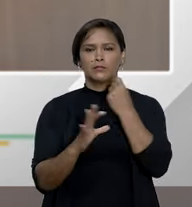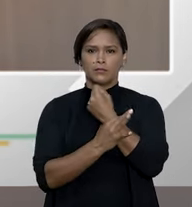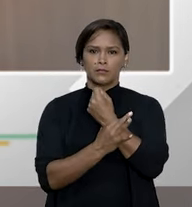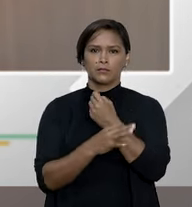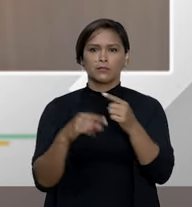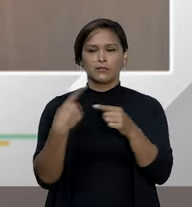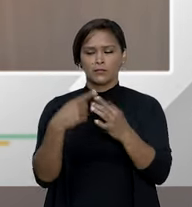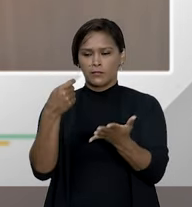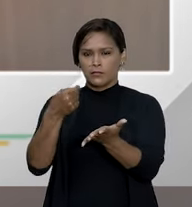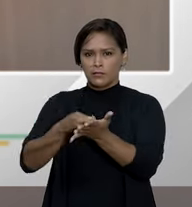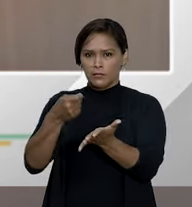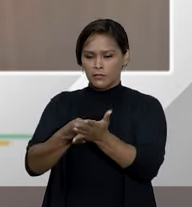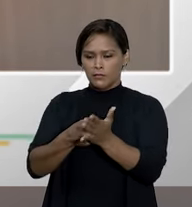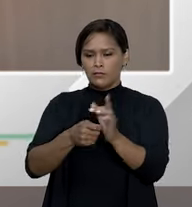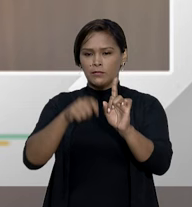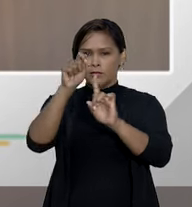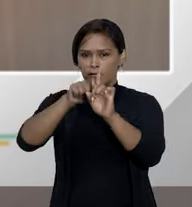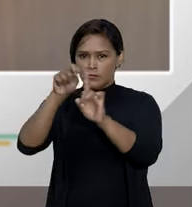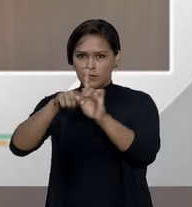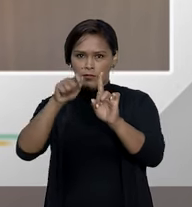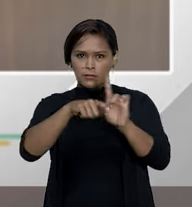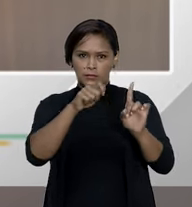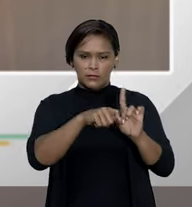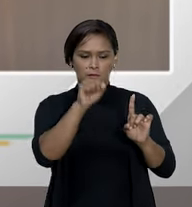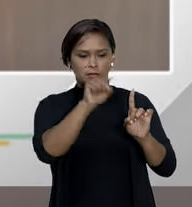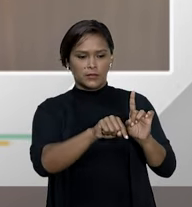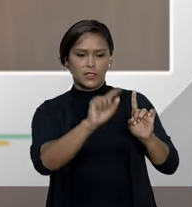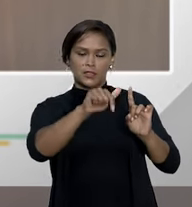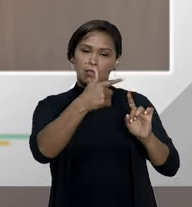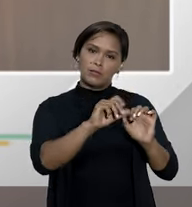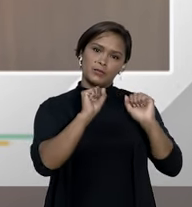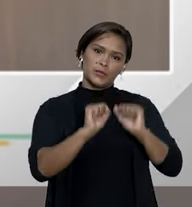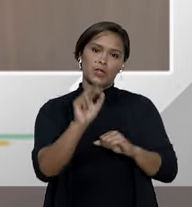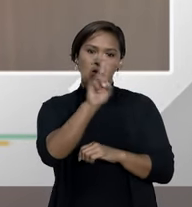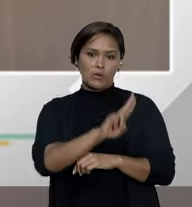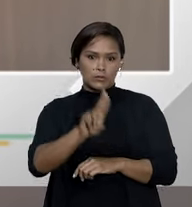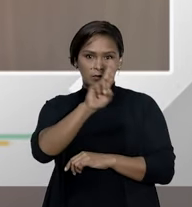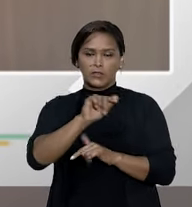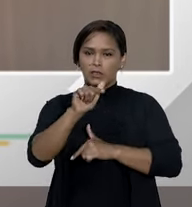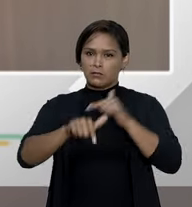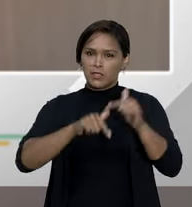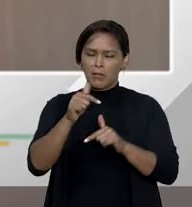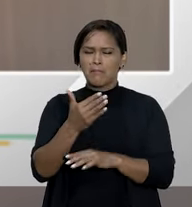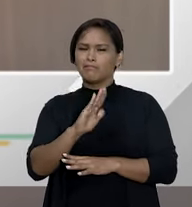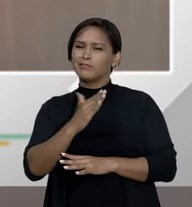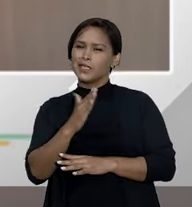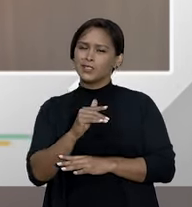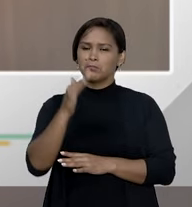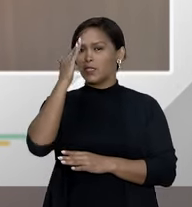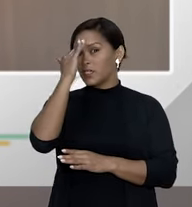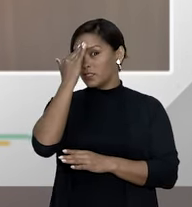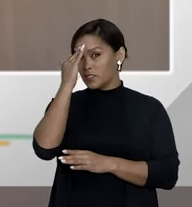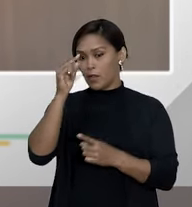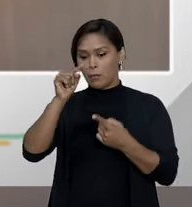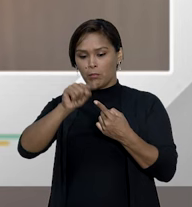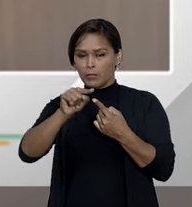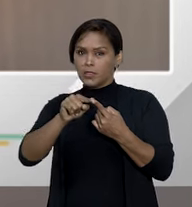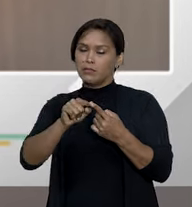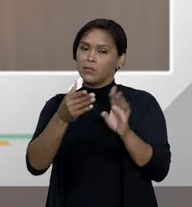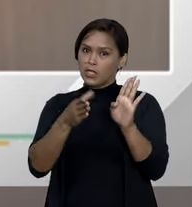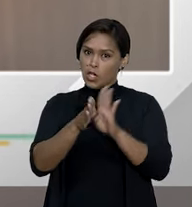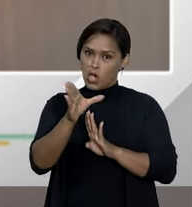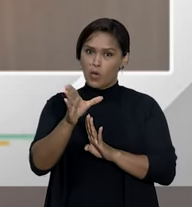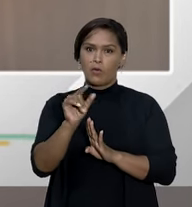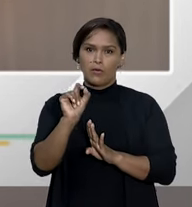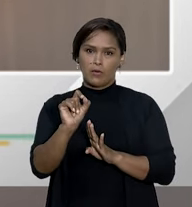que você paga as mensalidades e depois pode usar o serviço mas seria mais ou menos vamos